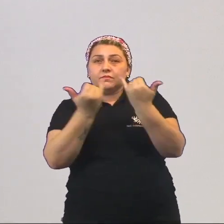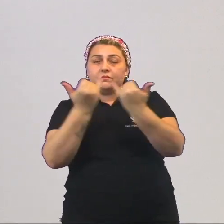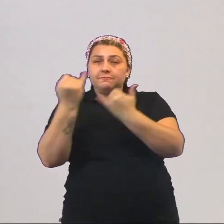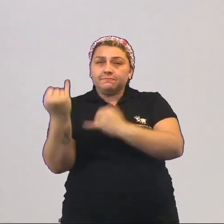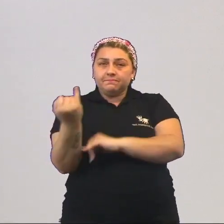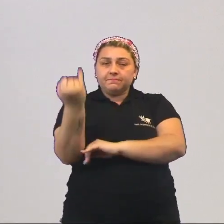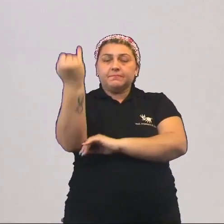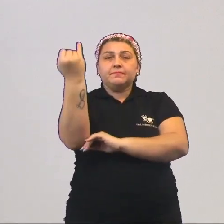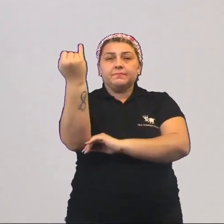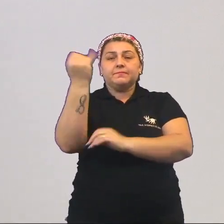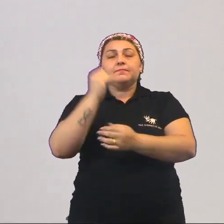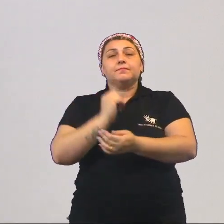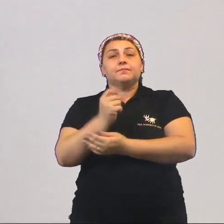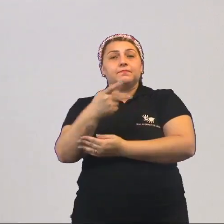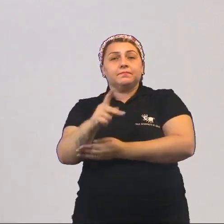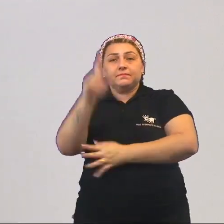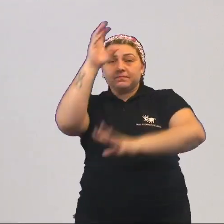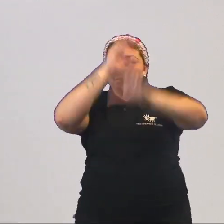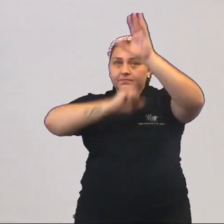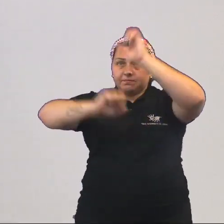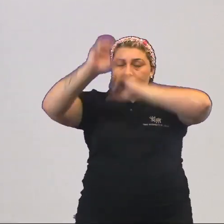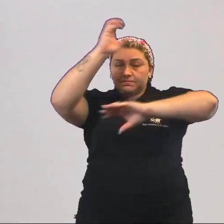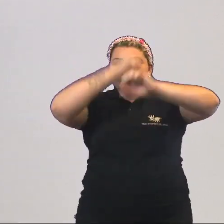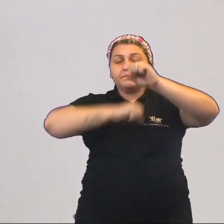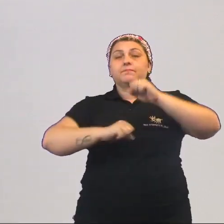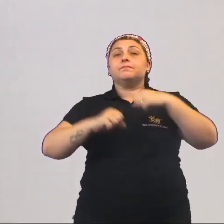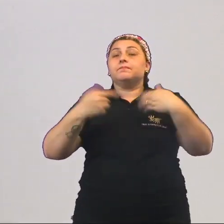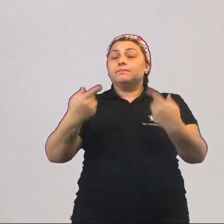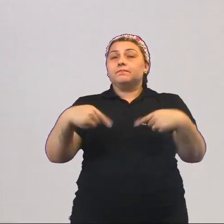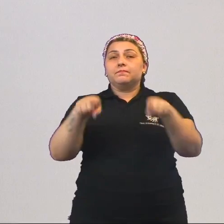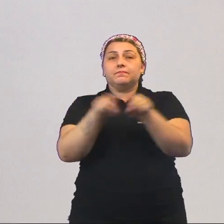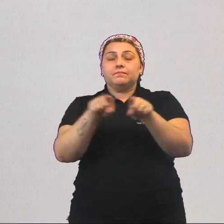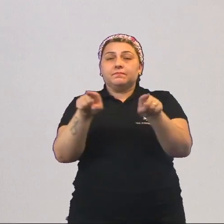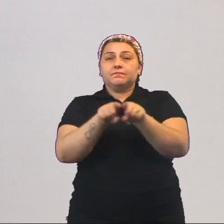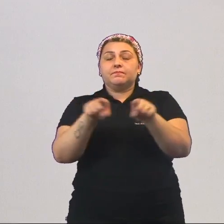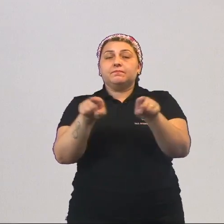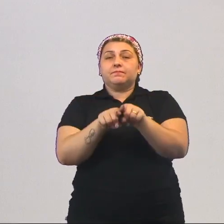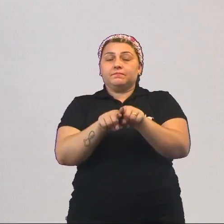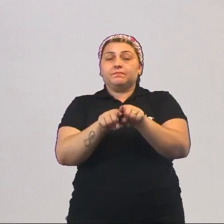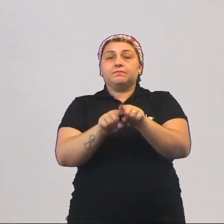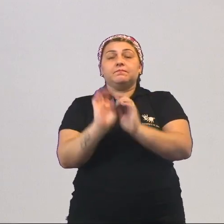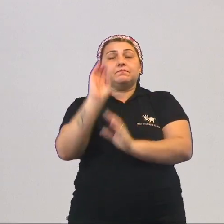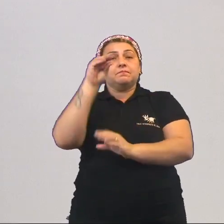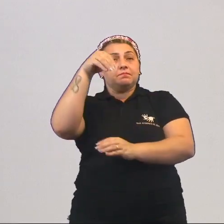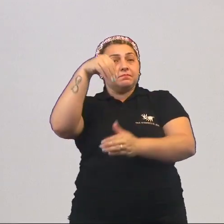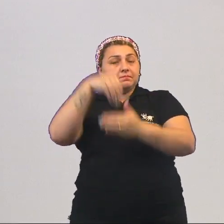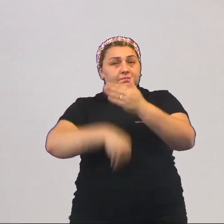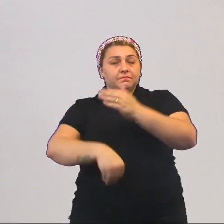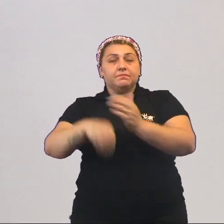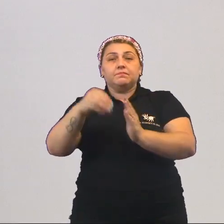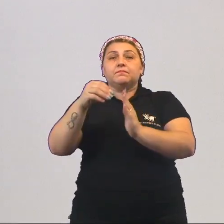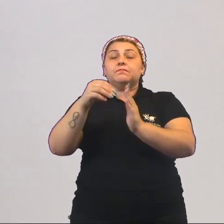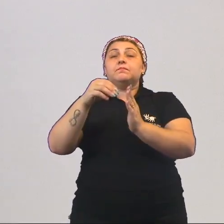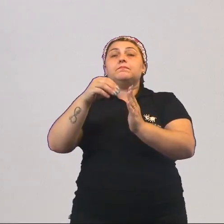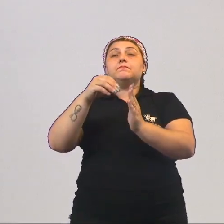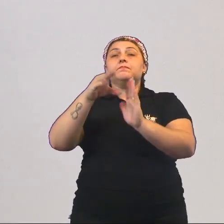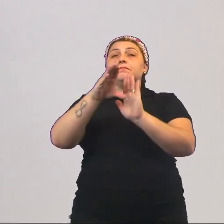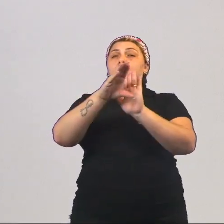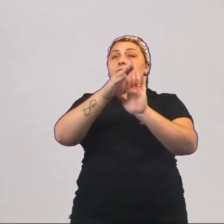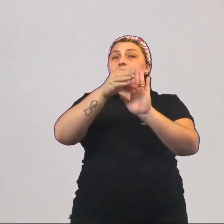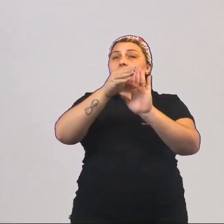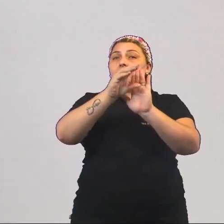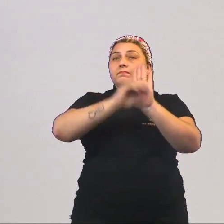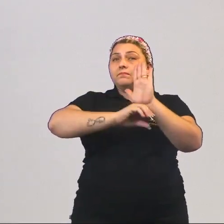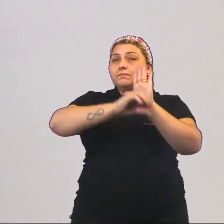são fundamentais ao seu aprendizado e que obviamente estão articuladas com o conteúdo que no caso